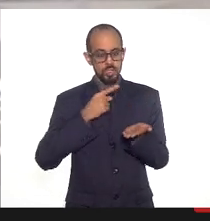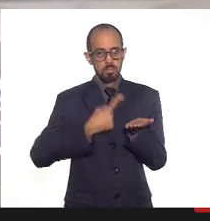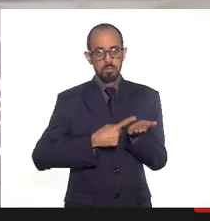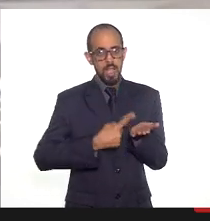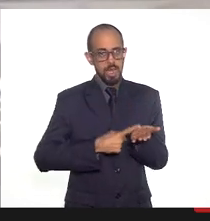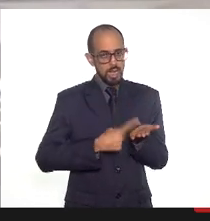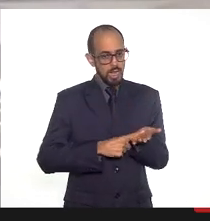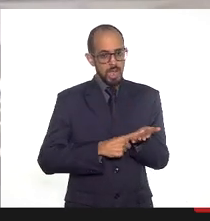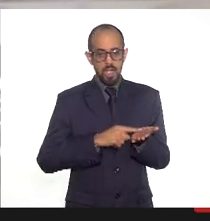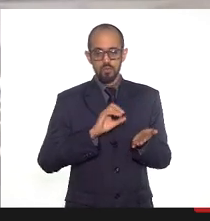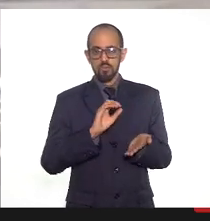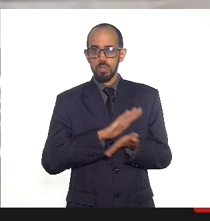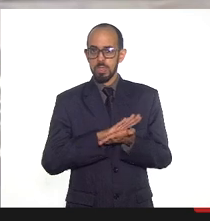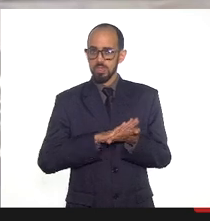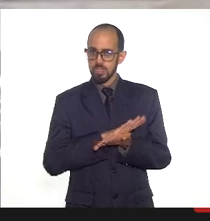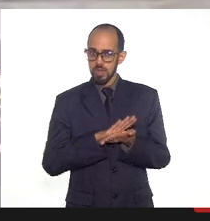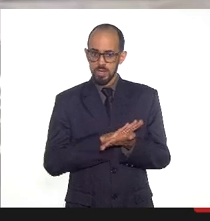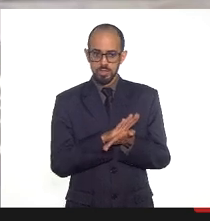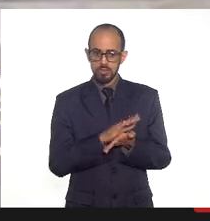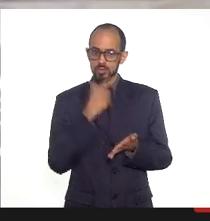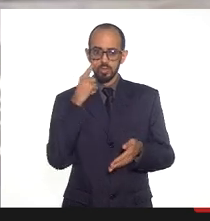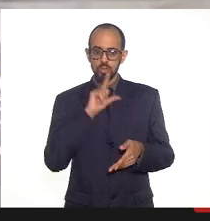não estão conseguindo marcar